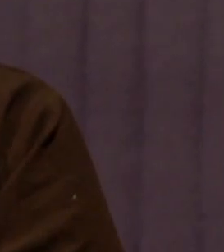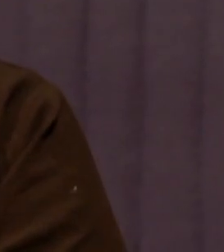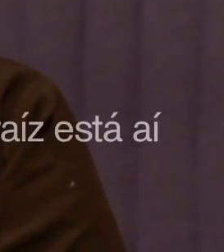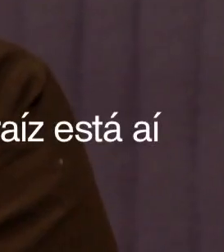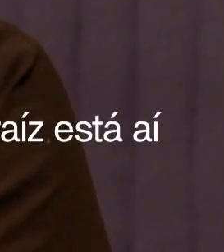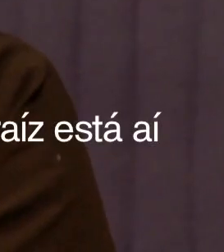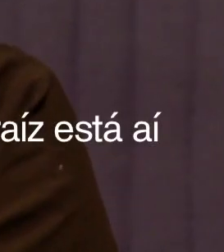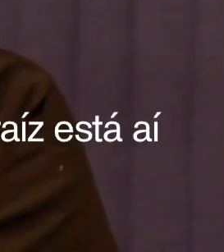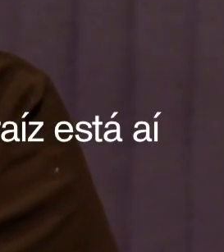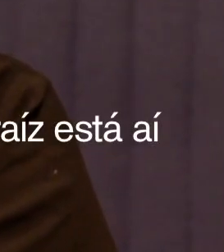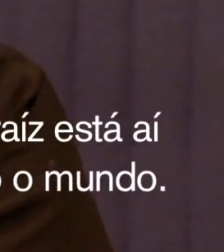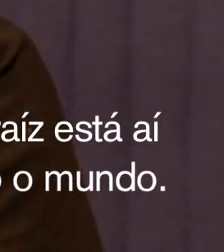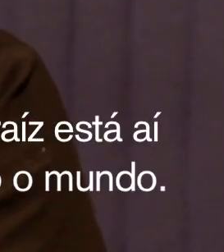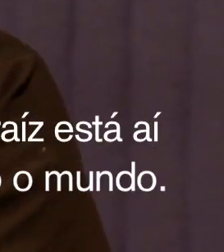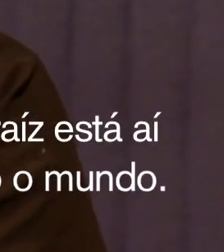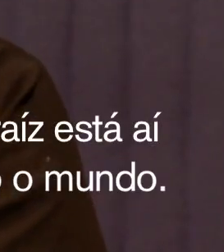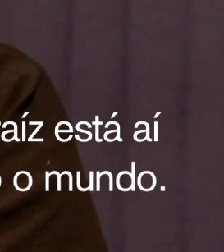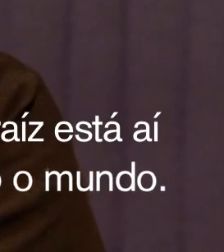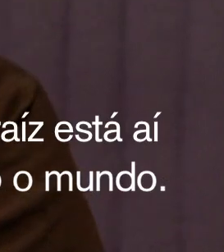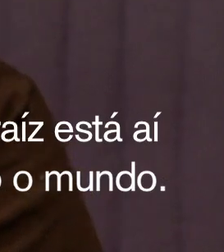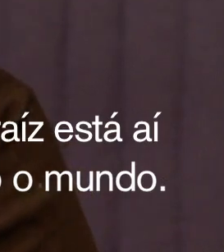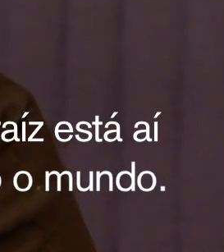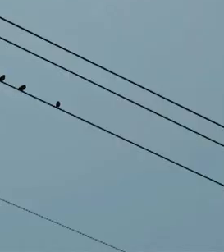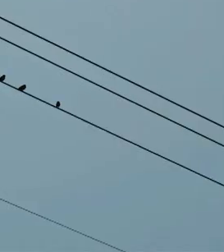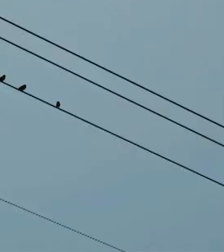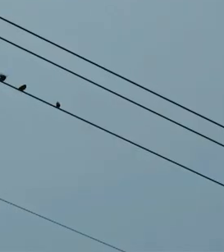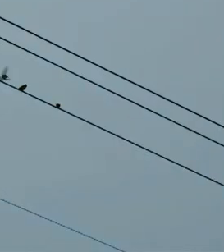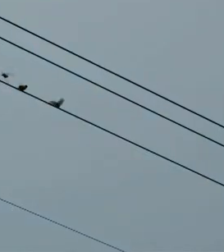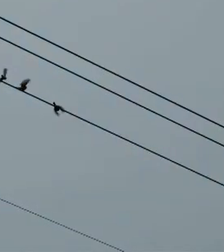Então, a minha raiz está aí e de aí olho para o mundo.